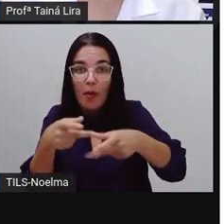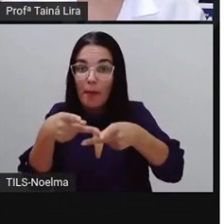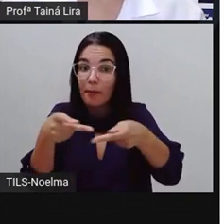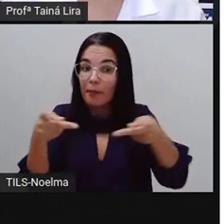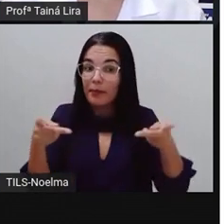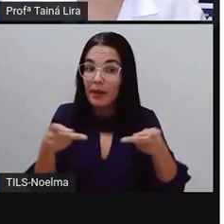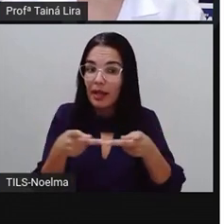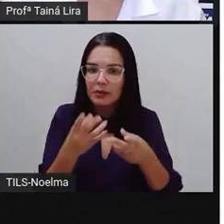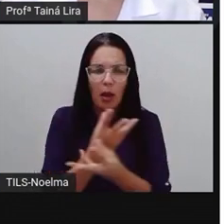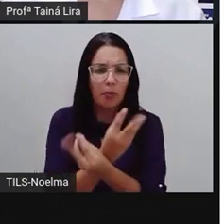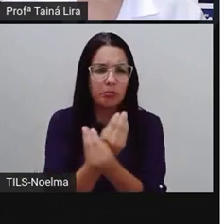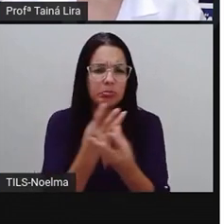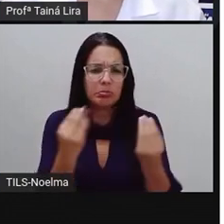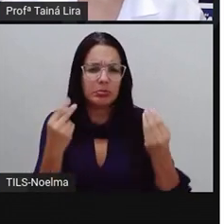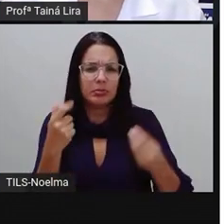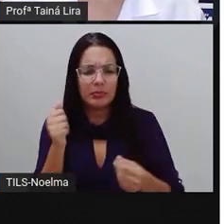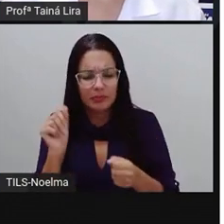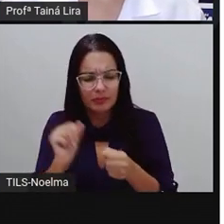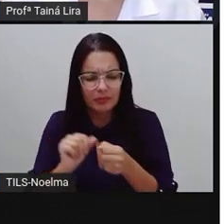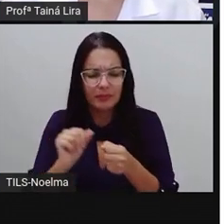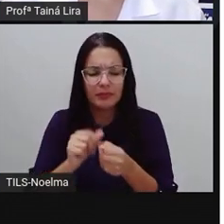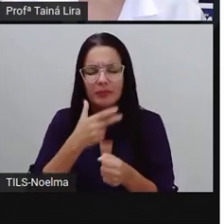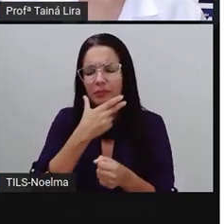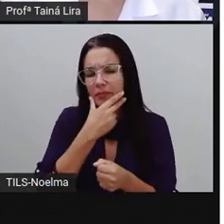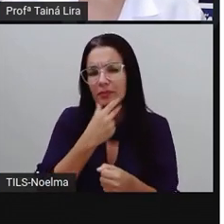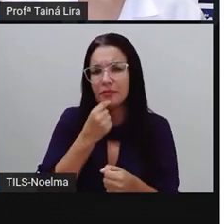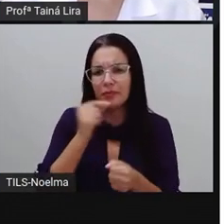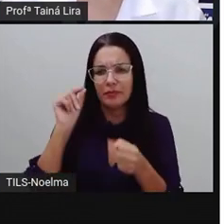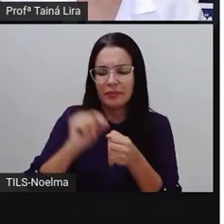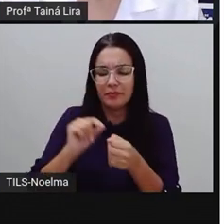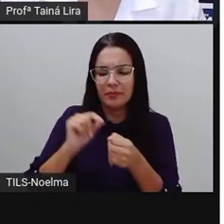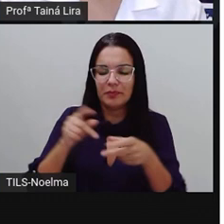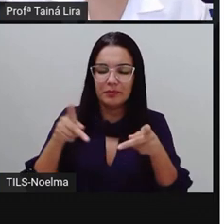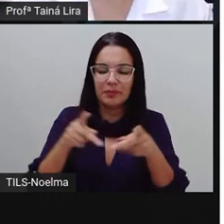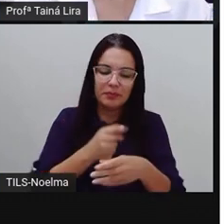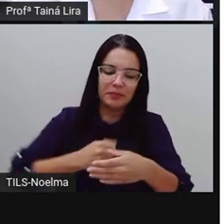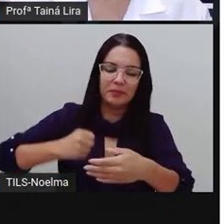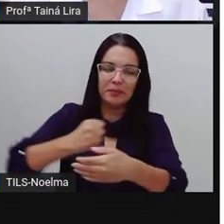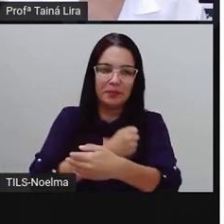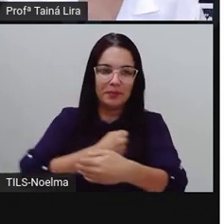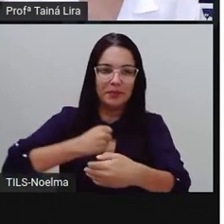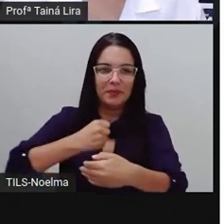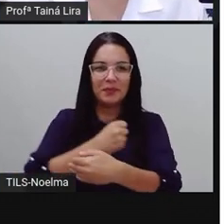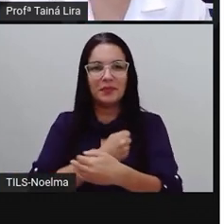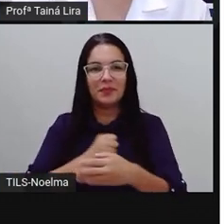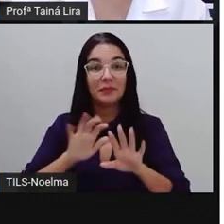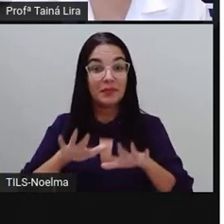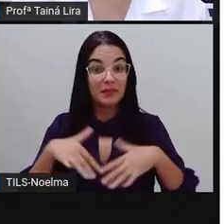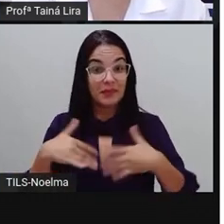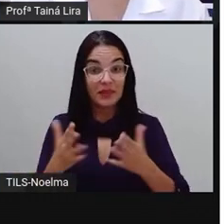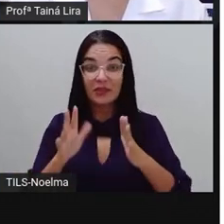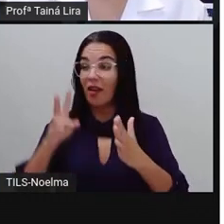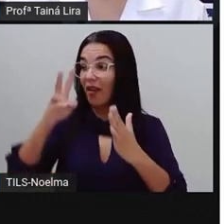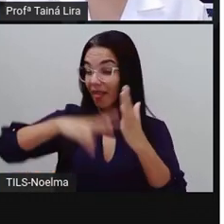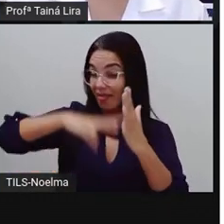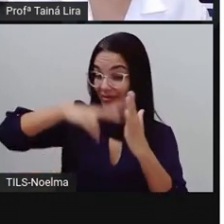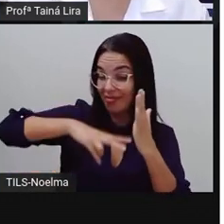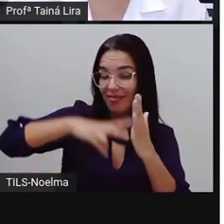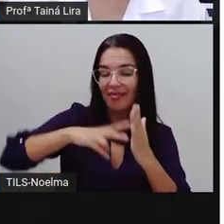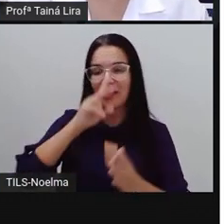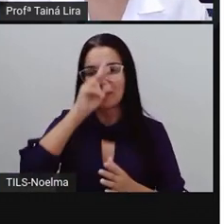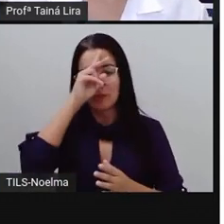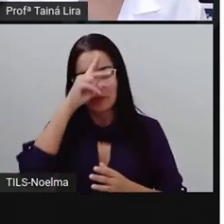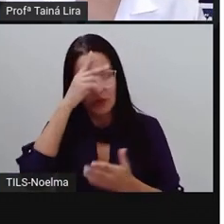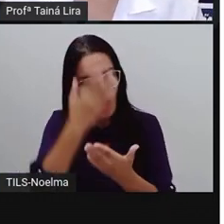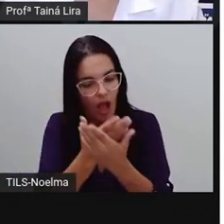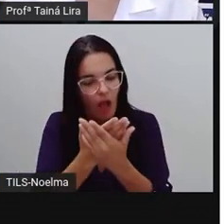Tantas fez o moço, que foi para a panela. Aí a gente leu essa história, né, na